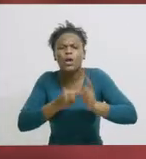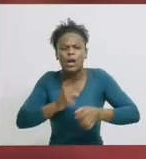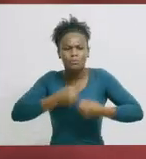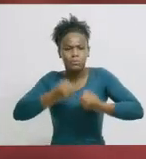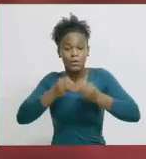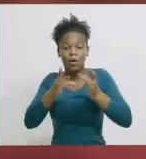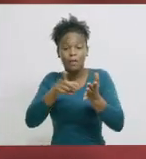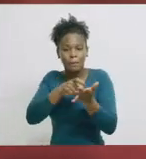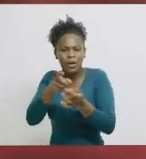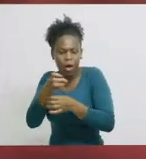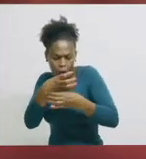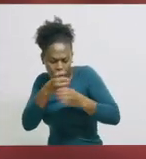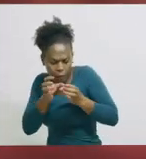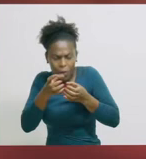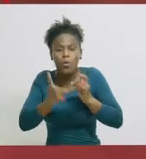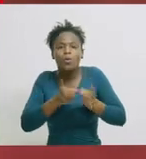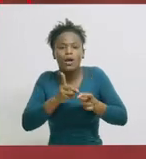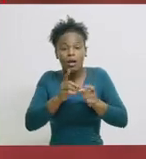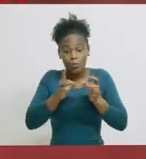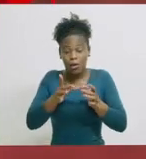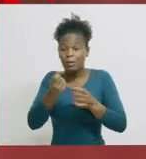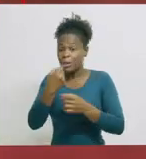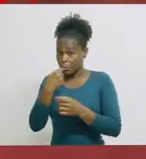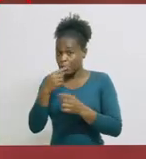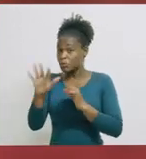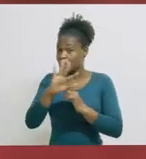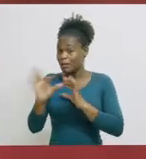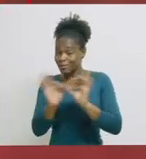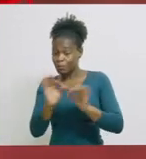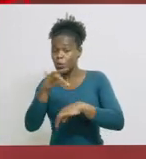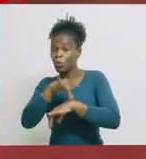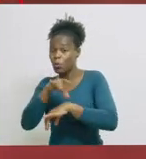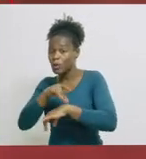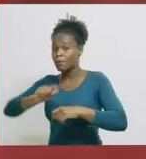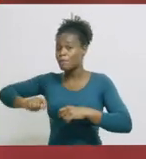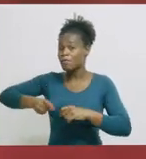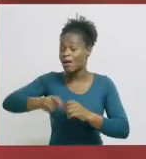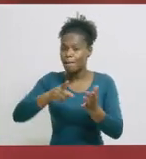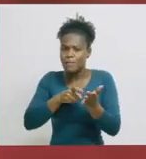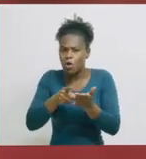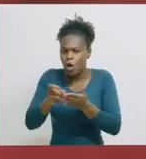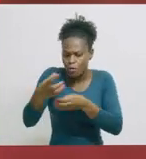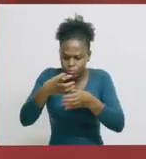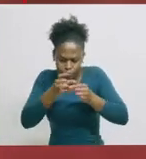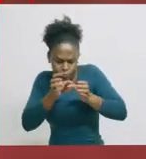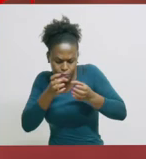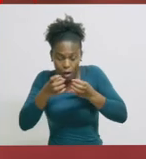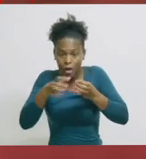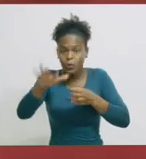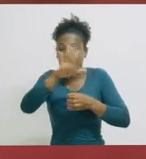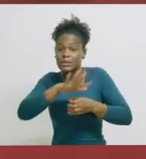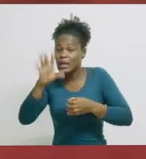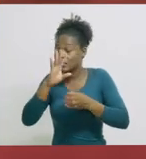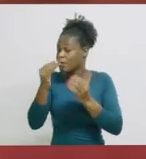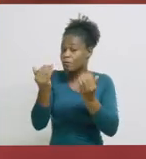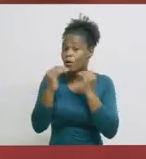antimicrobiana? Os antimicrobianos são medicamentos utilizados no tratamento de doenças provocadas por micro-organismos. Se utilizados sem